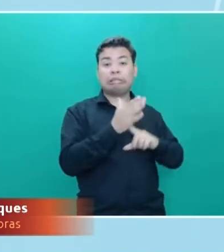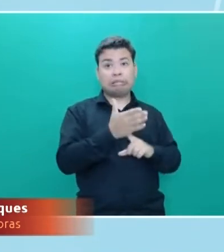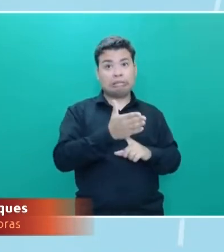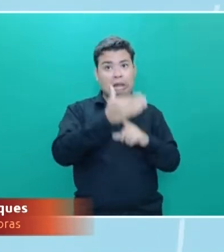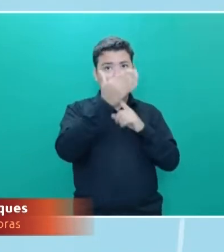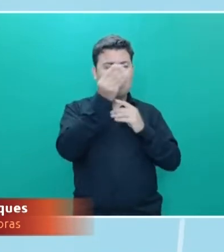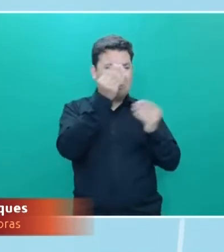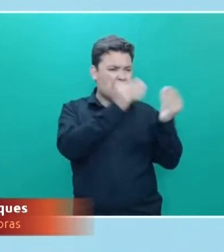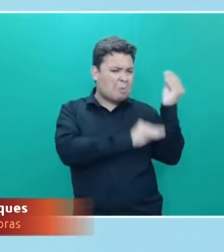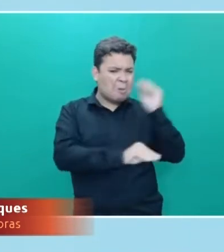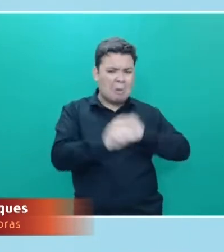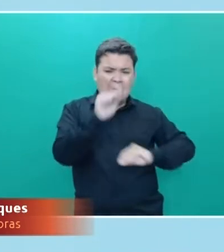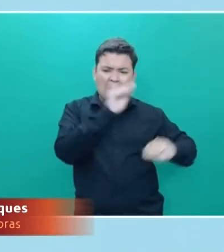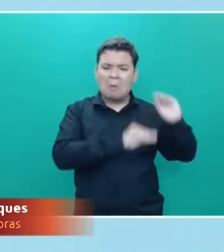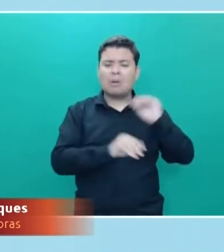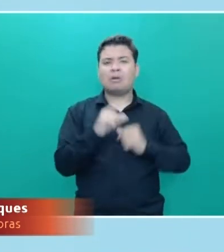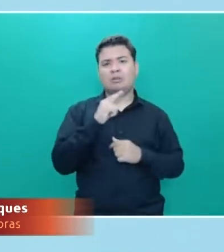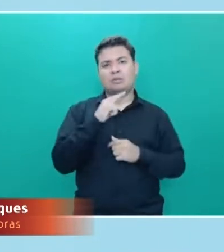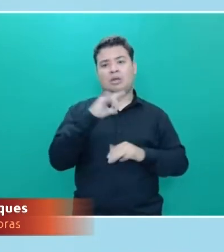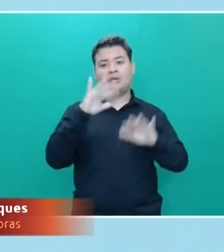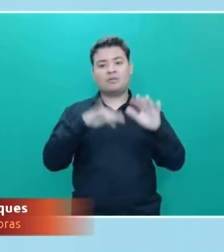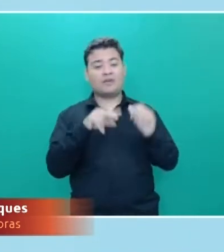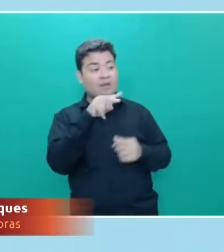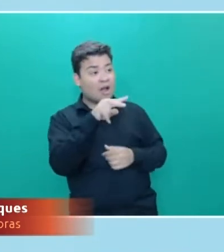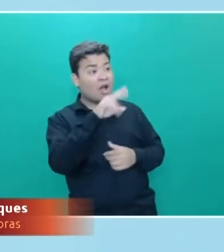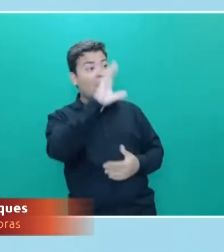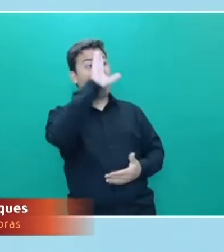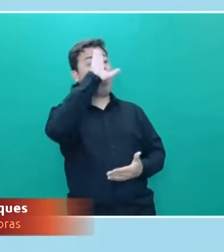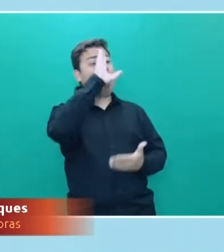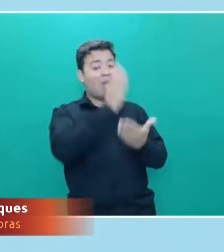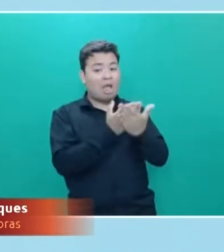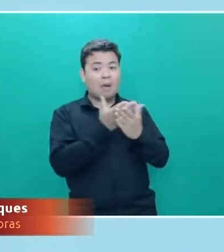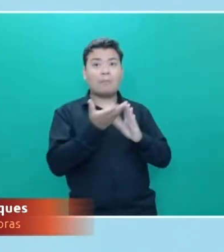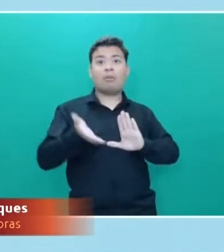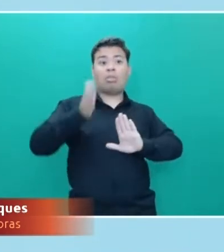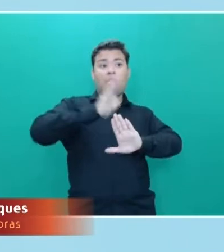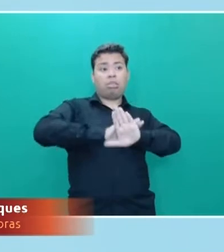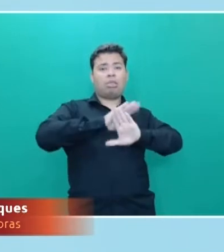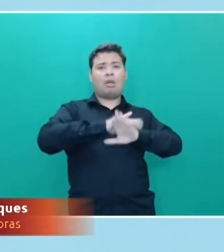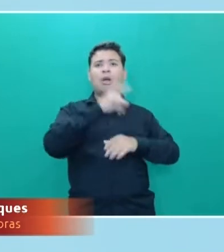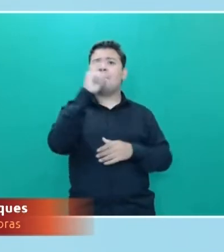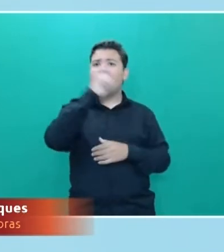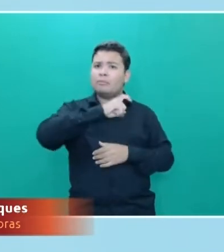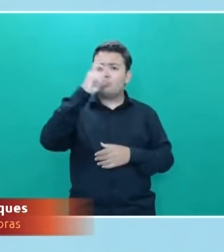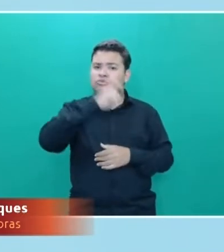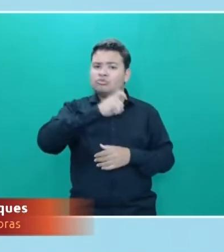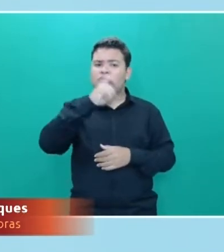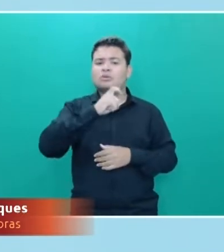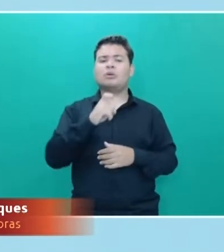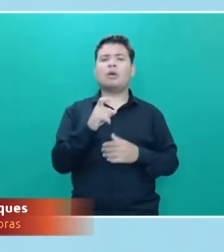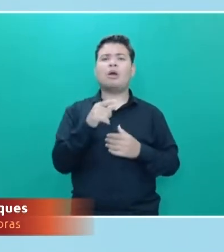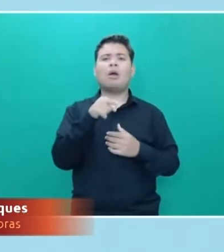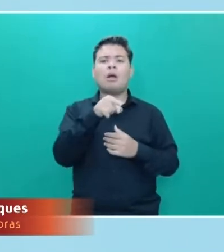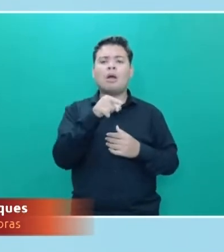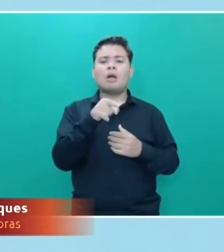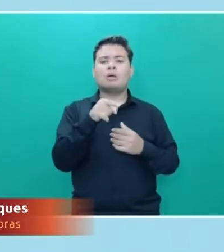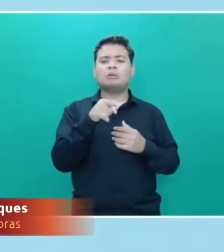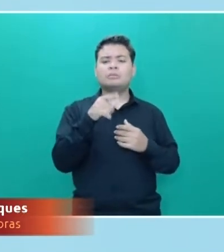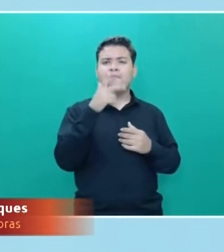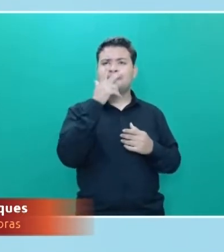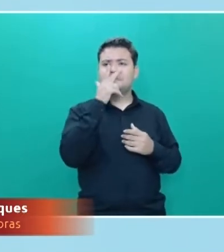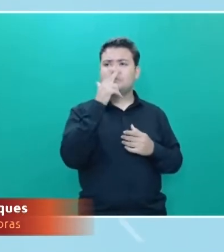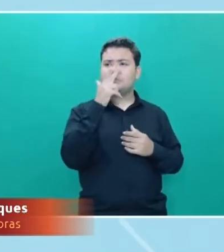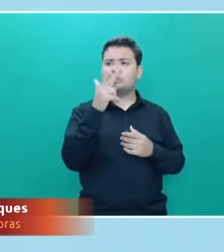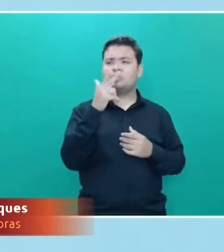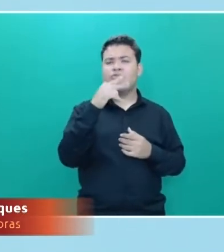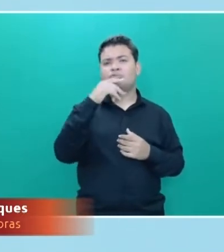muitas vezes, acreditar numa coisa que você está vendo, mas ela não ser real, né? Dá para a gente falar um pouquinho disso também, que cada vez é mais difícil para